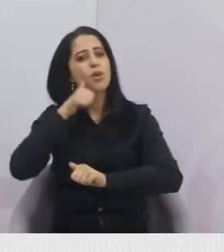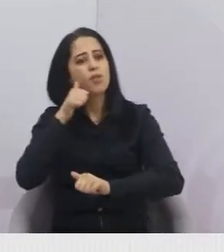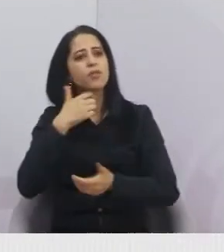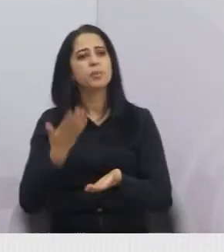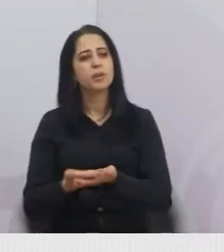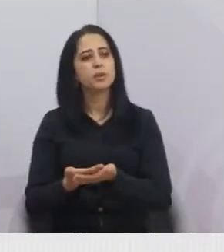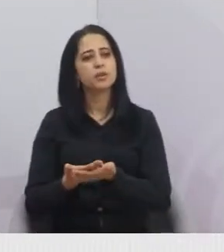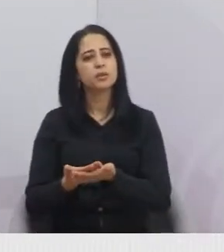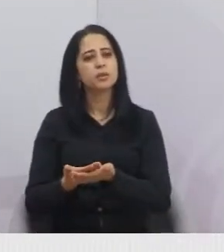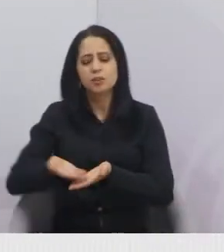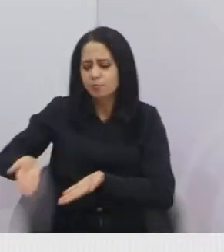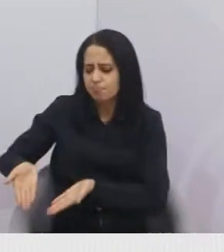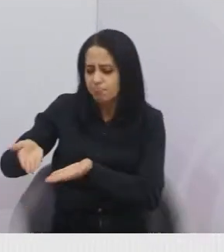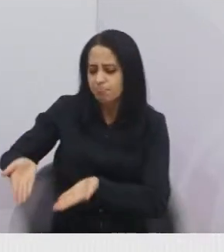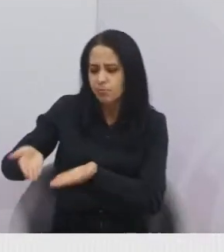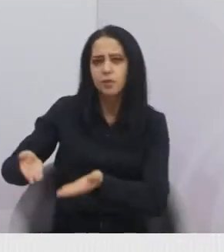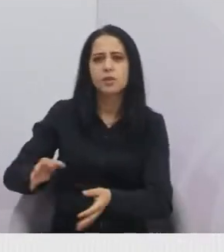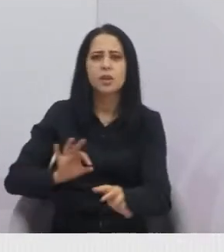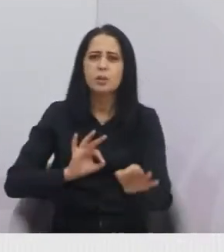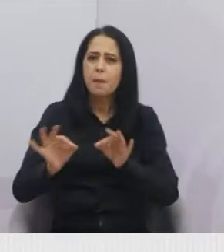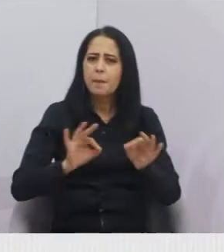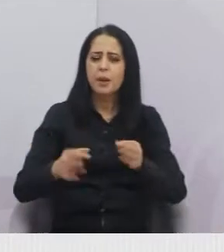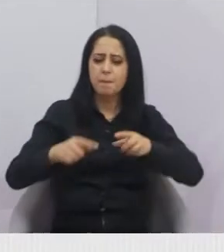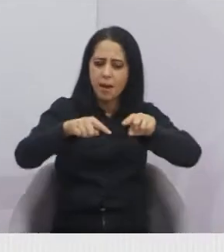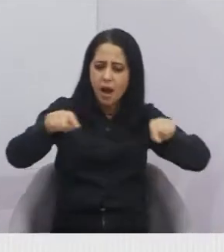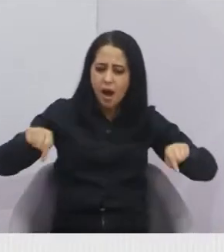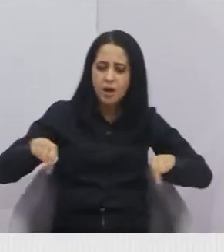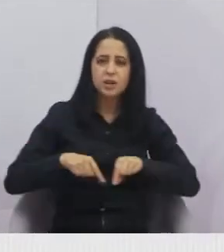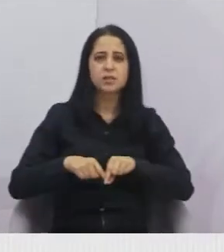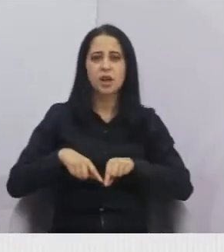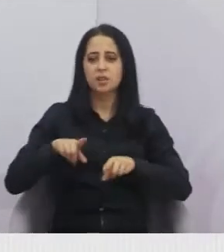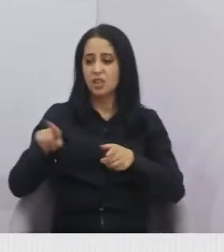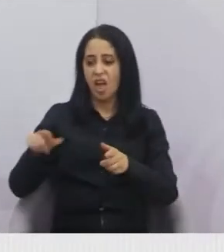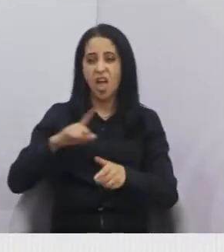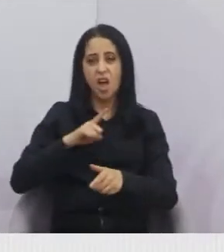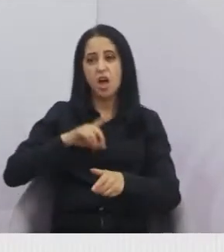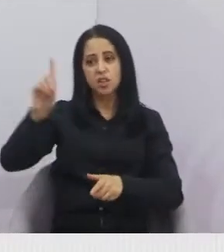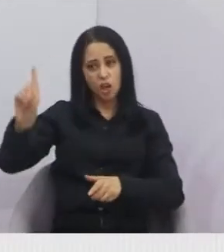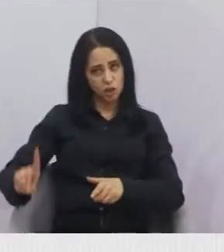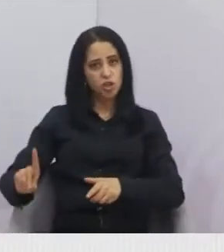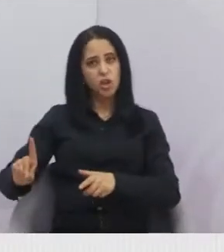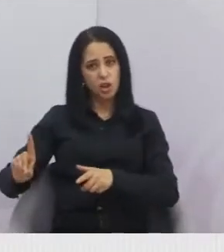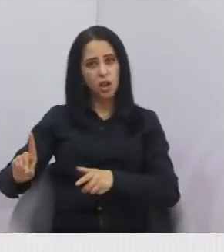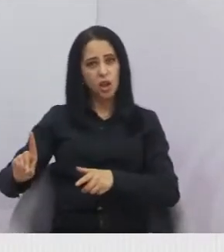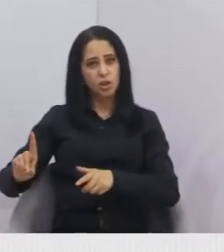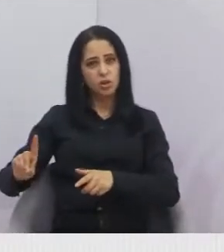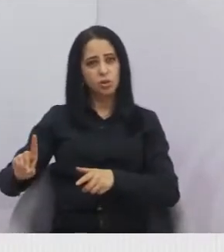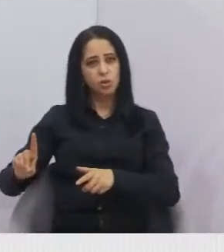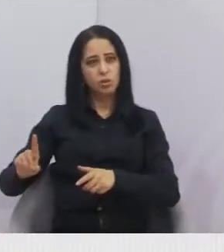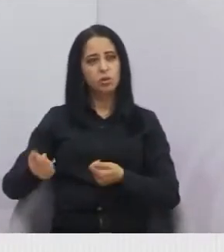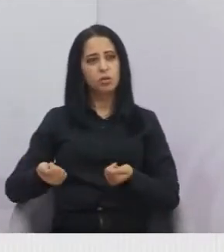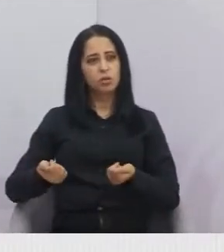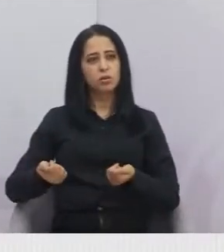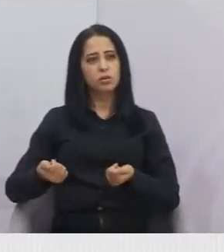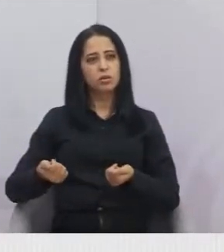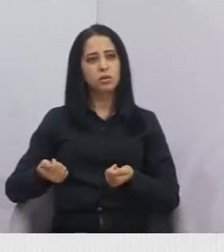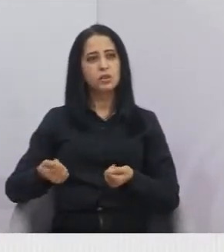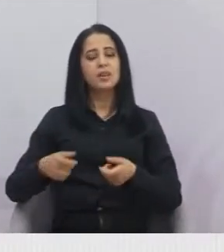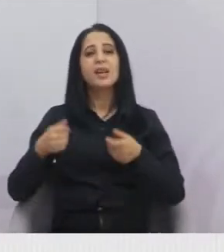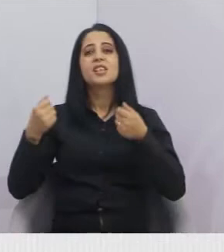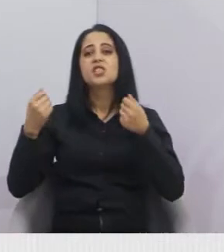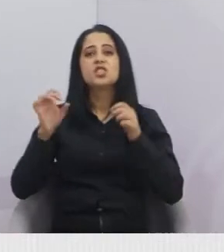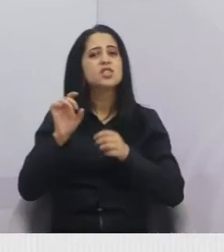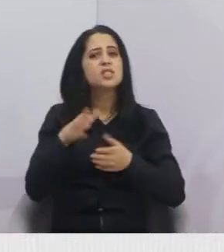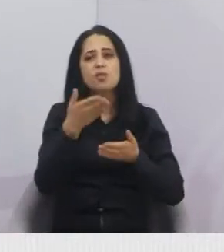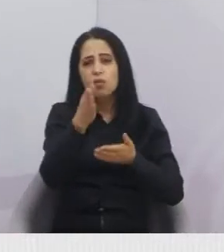Construa, reforma as quadras que tem e dê a elas o direito de elas jogarem. Tem várias equipes de futsal aqui em Jacarei. É só para vocês